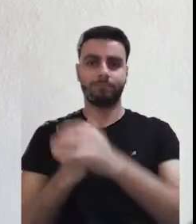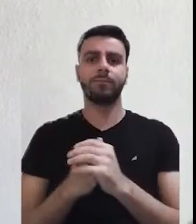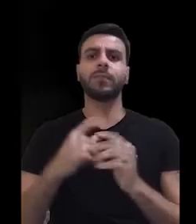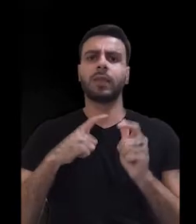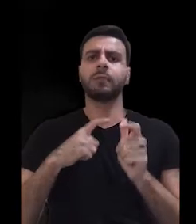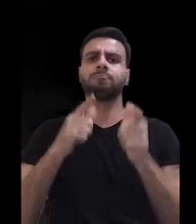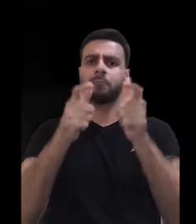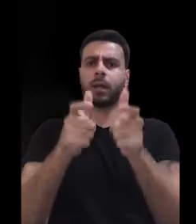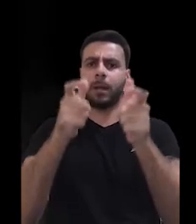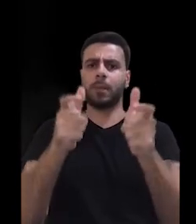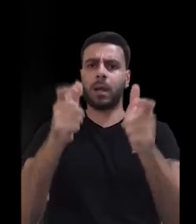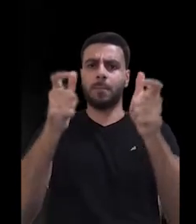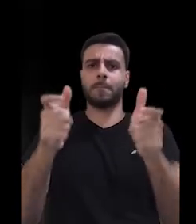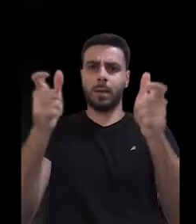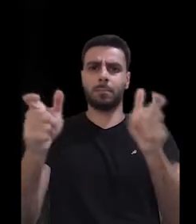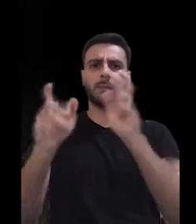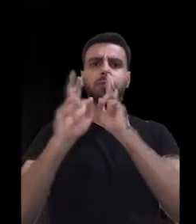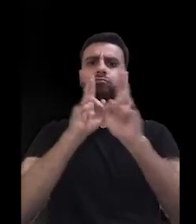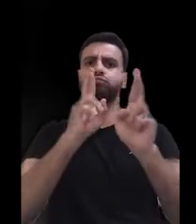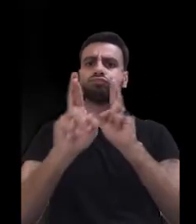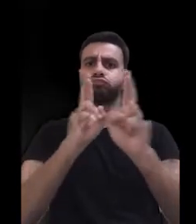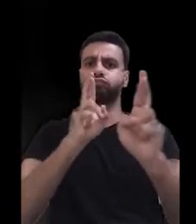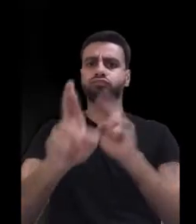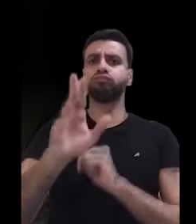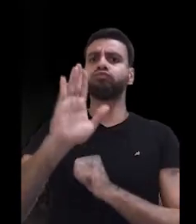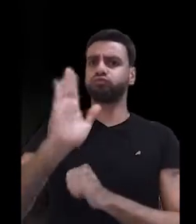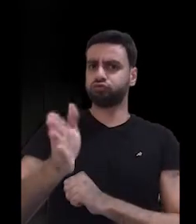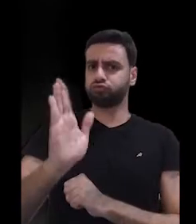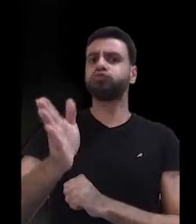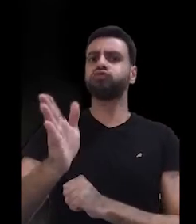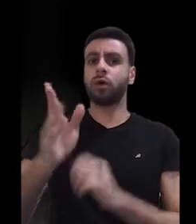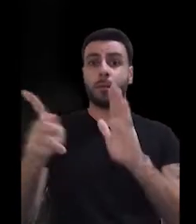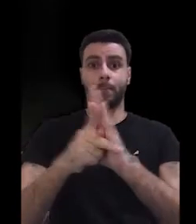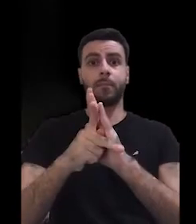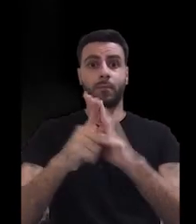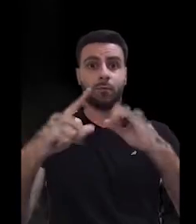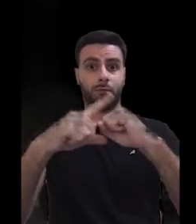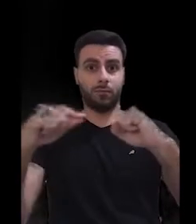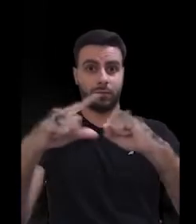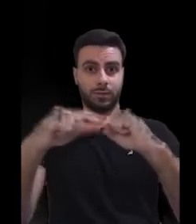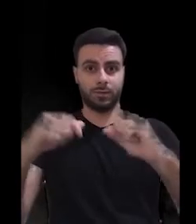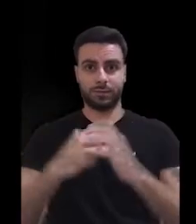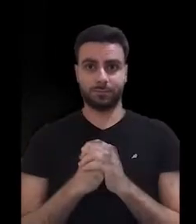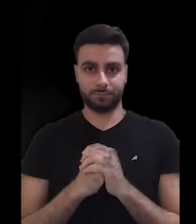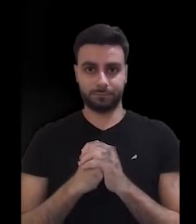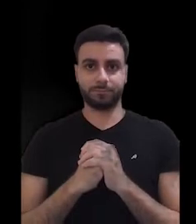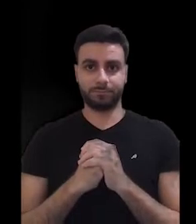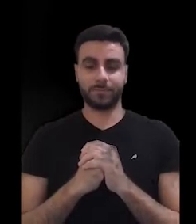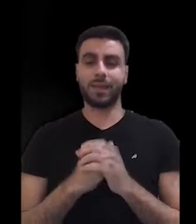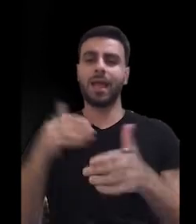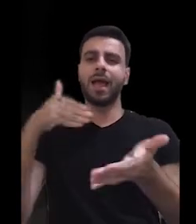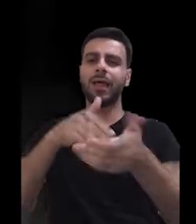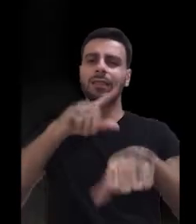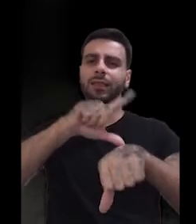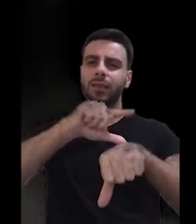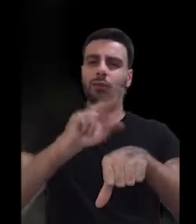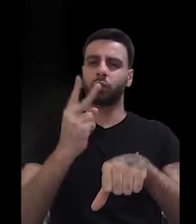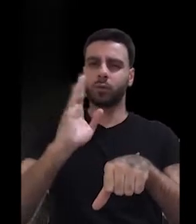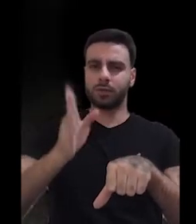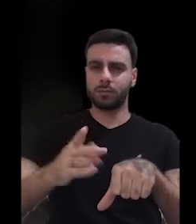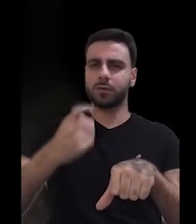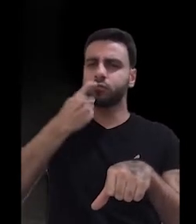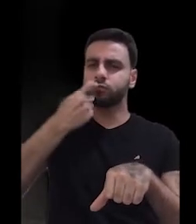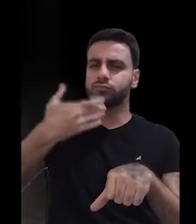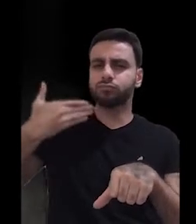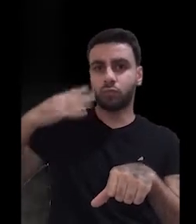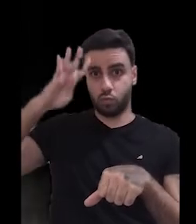UFJF. Mais da metade do público esperado para responder ao diagnóstico já preencheu o formulário pelo SIGA. Até as duas